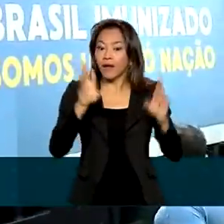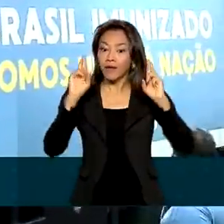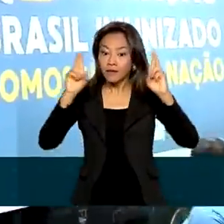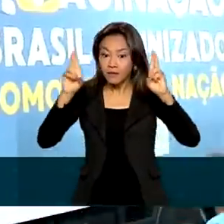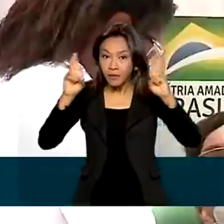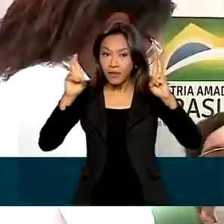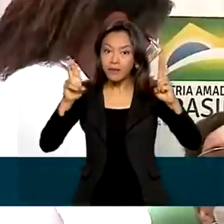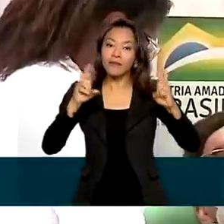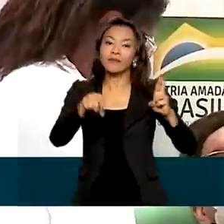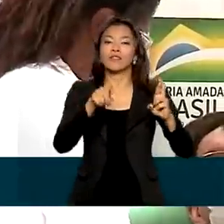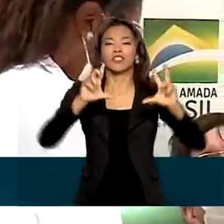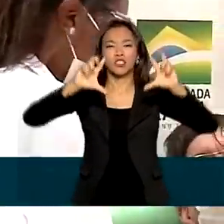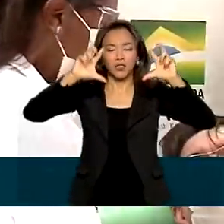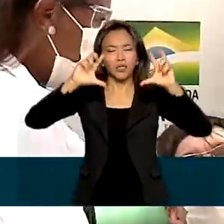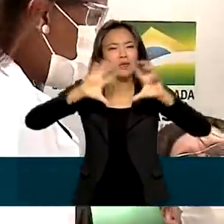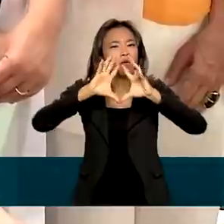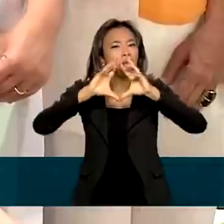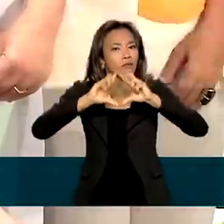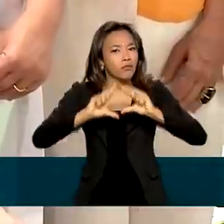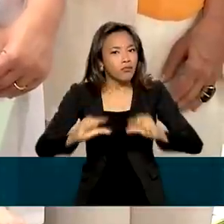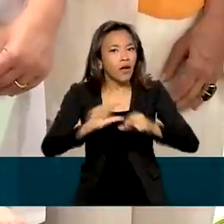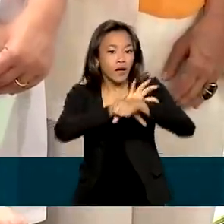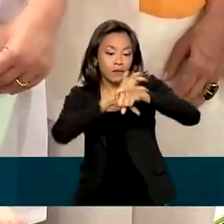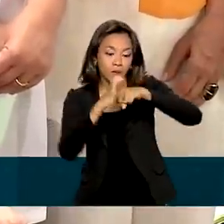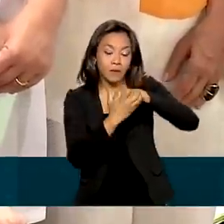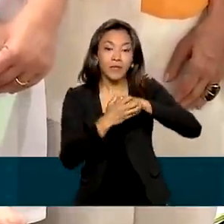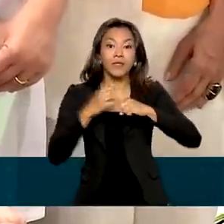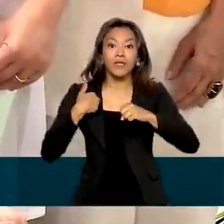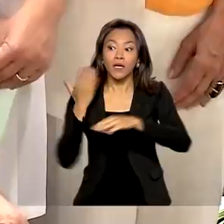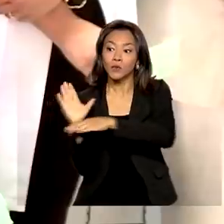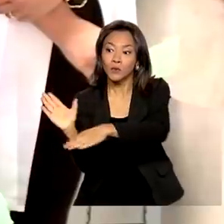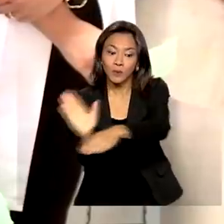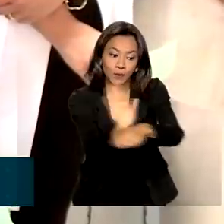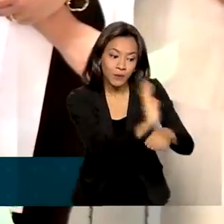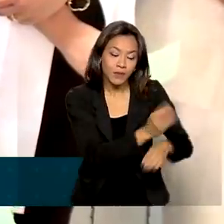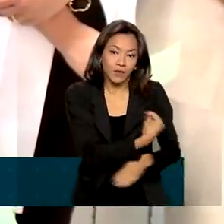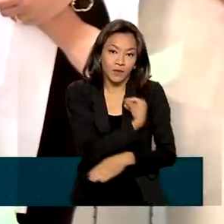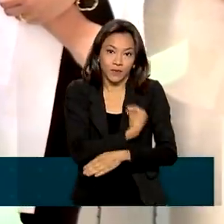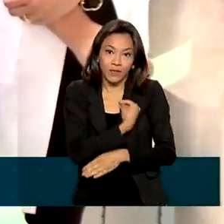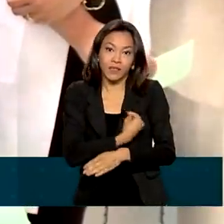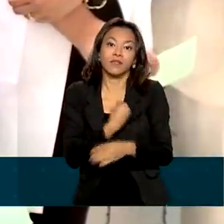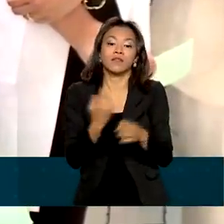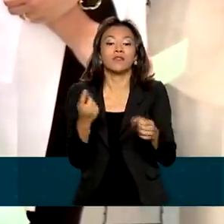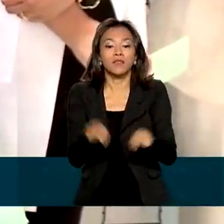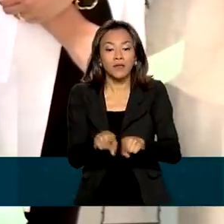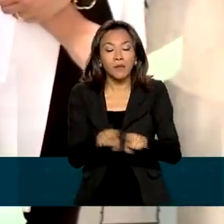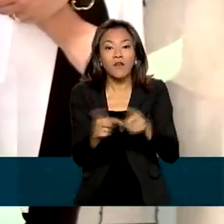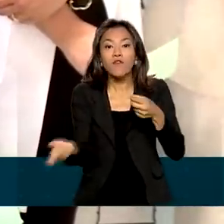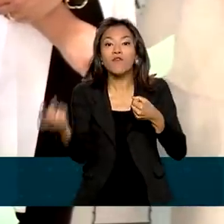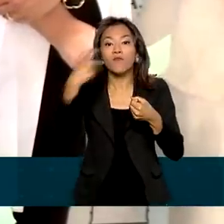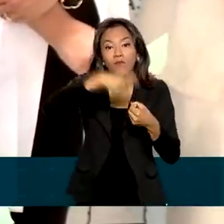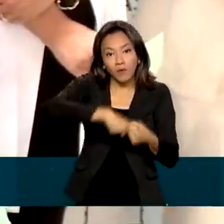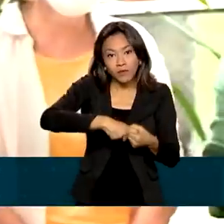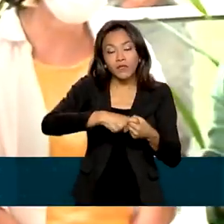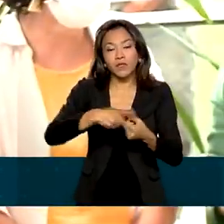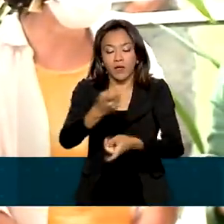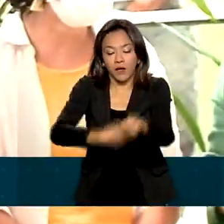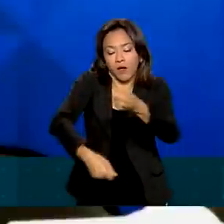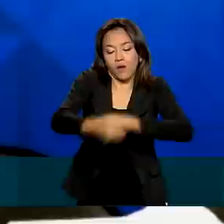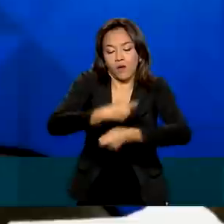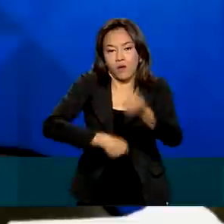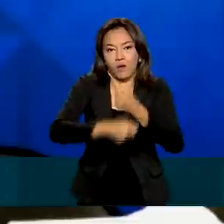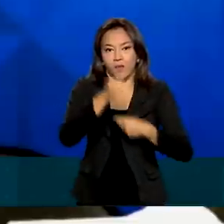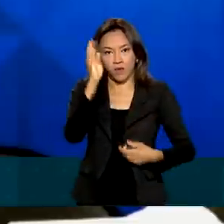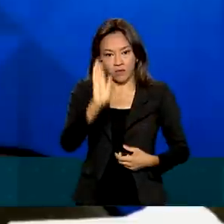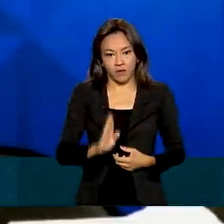superar a pandemia, salvando o maior número possível de vidas e retomando a atividade econômica do país.